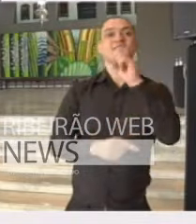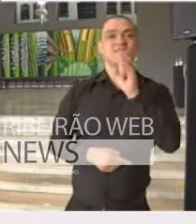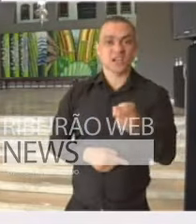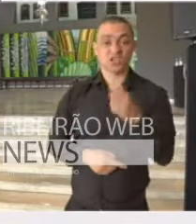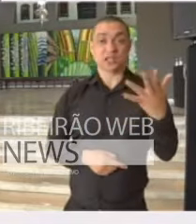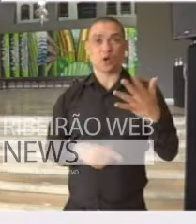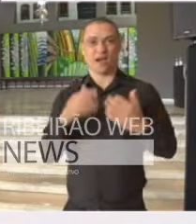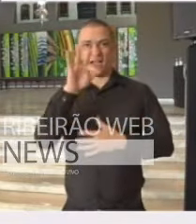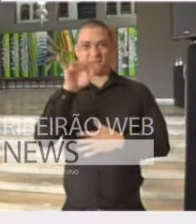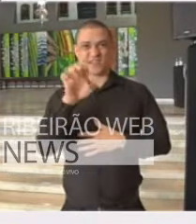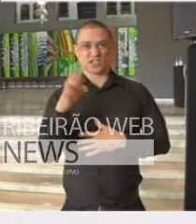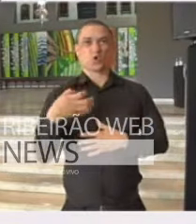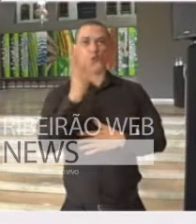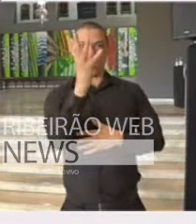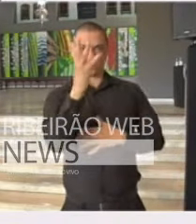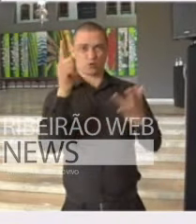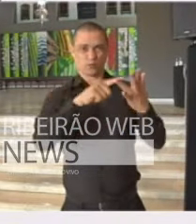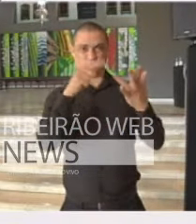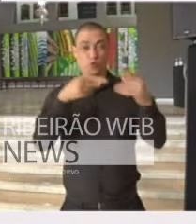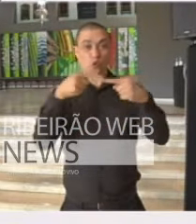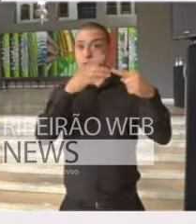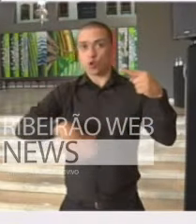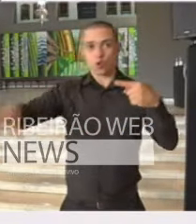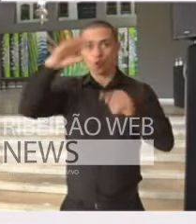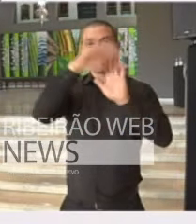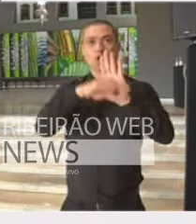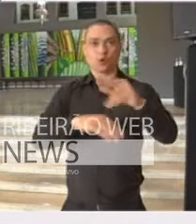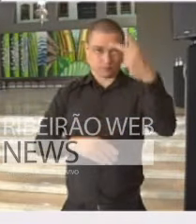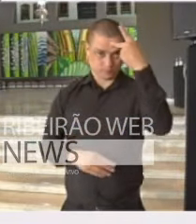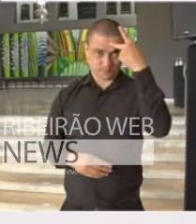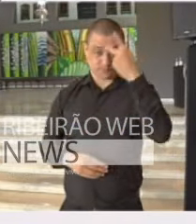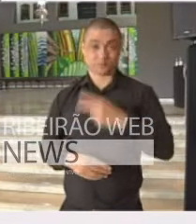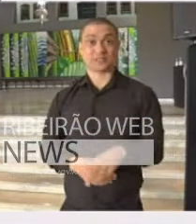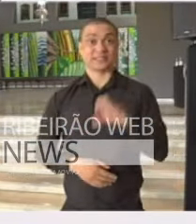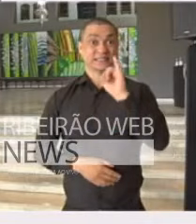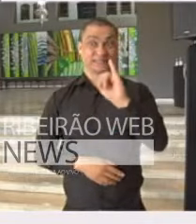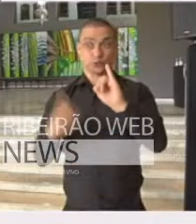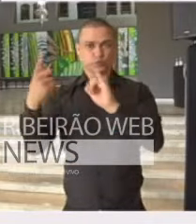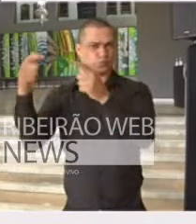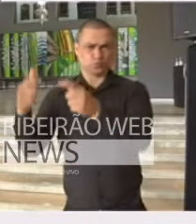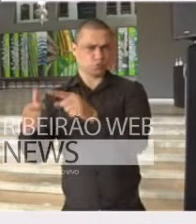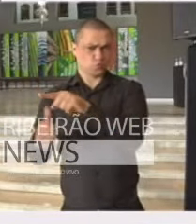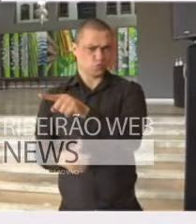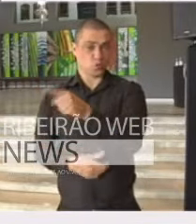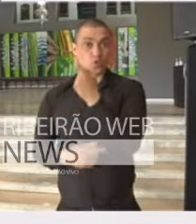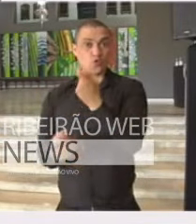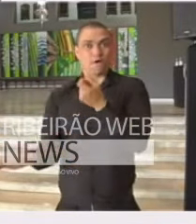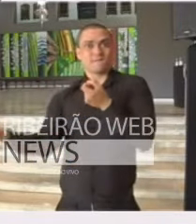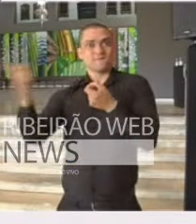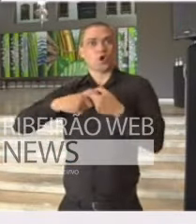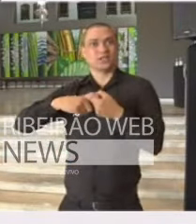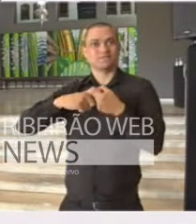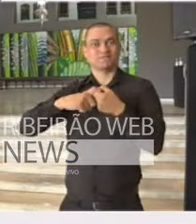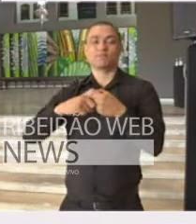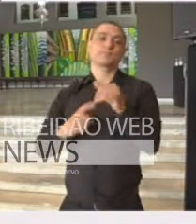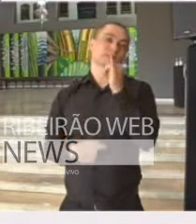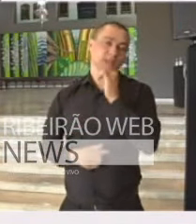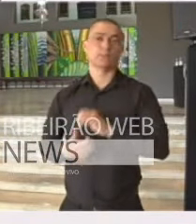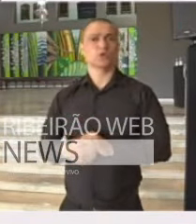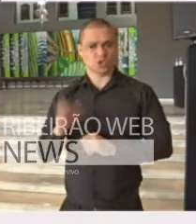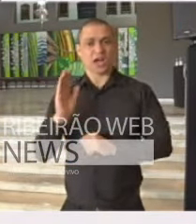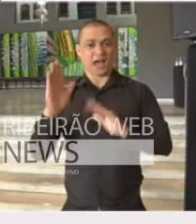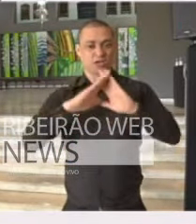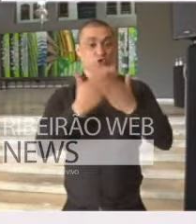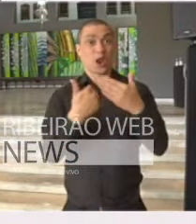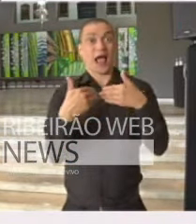na fase 4, para fazer o link com o Plano São Paulo. Se uma região, porventura, regredir, ou seja, a gente já